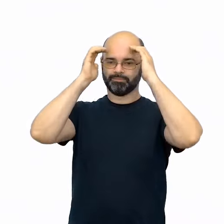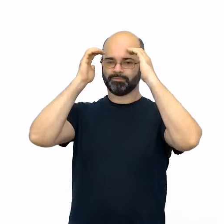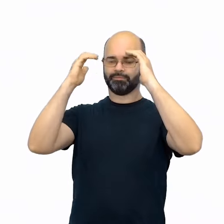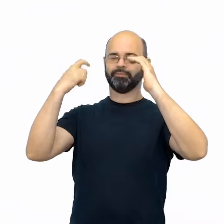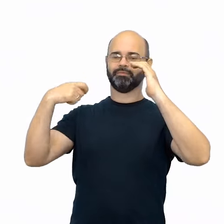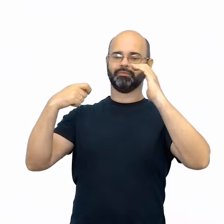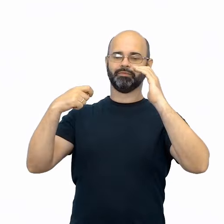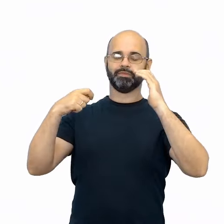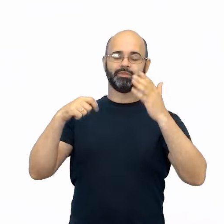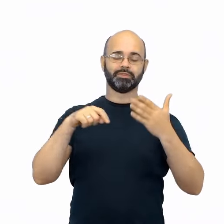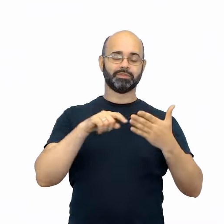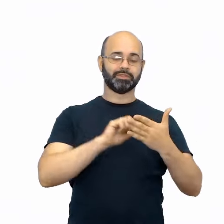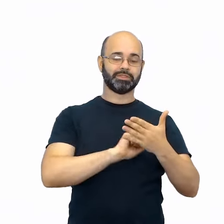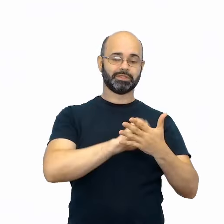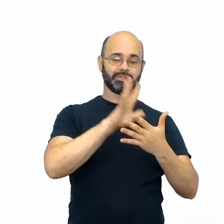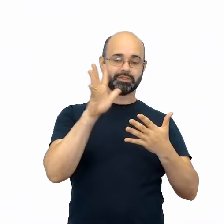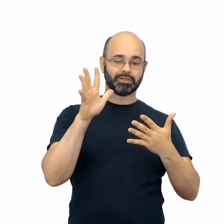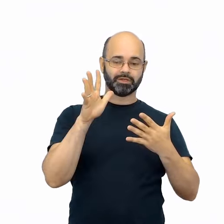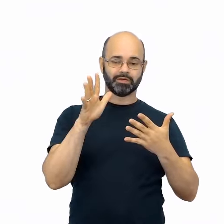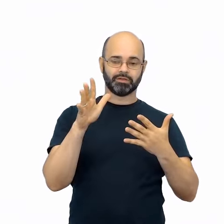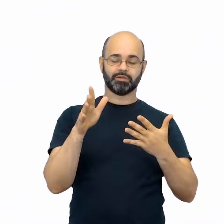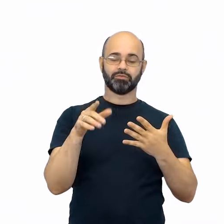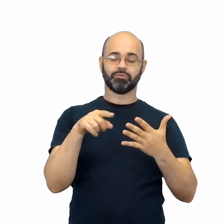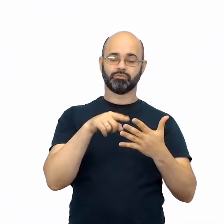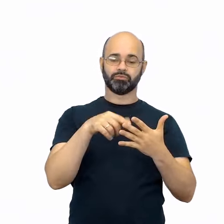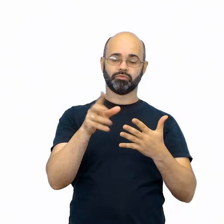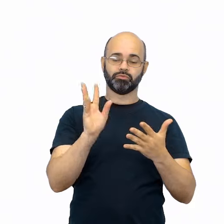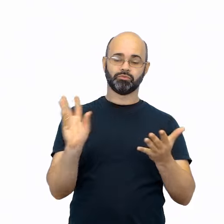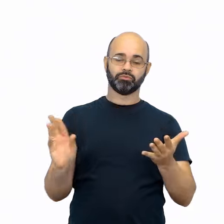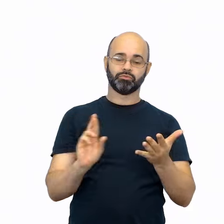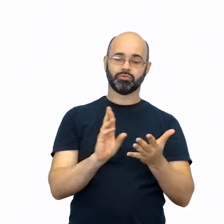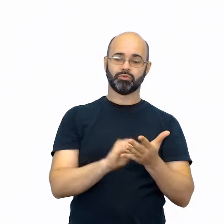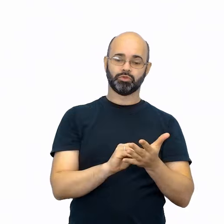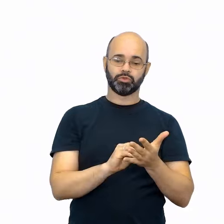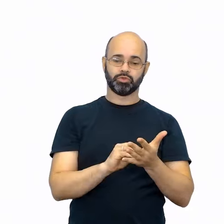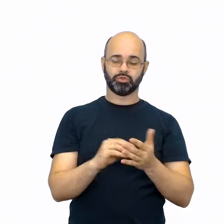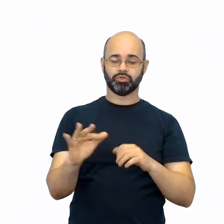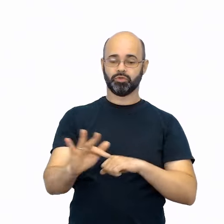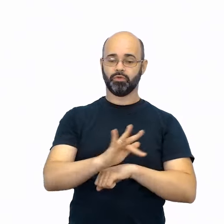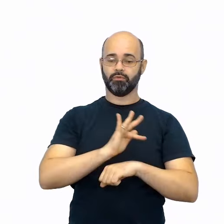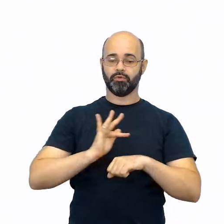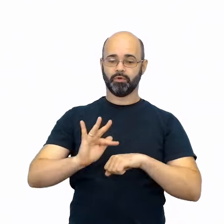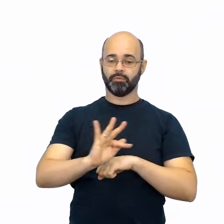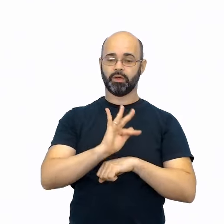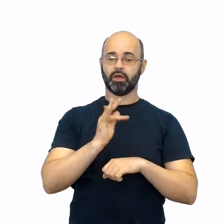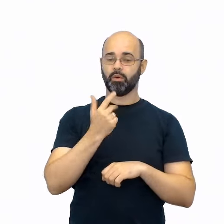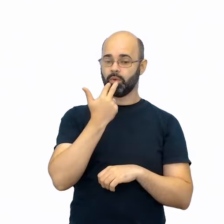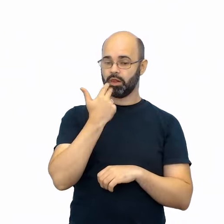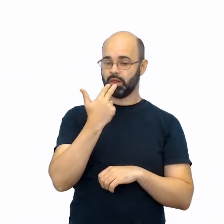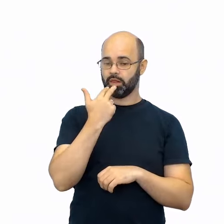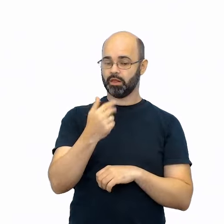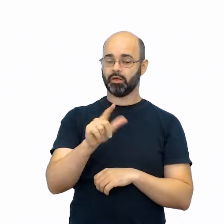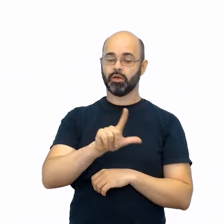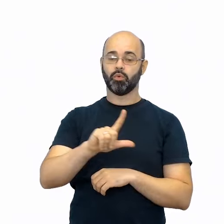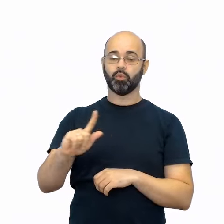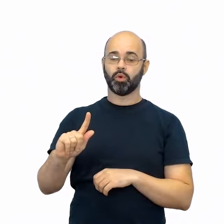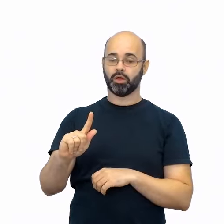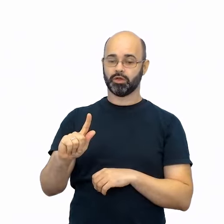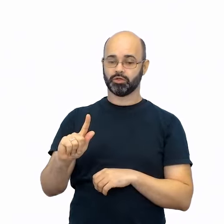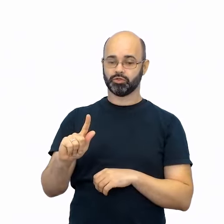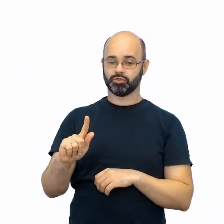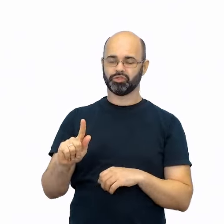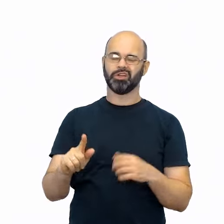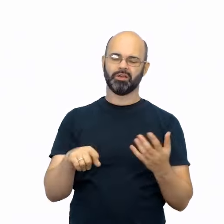objetividade, a clareza, o registro formal da linguagem, dentre outras